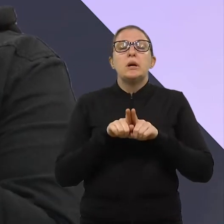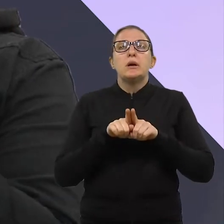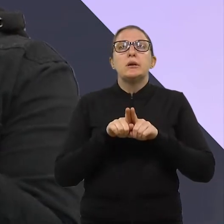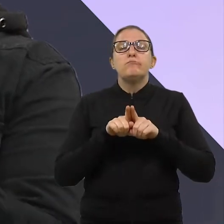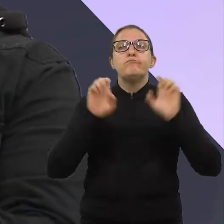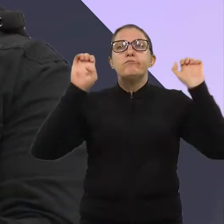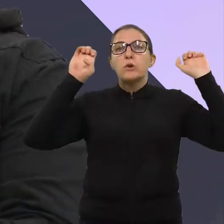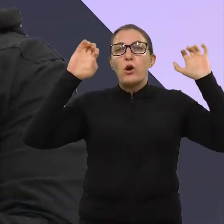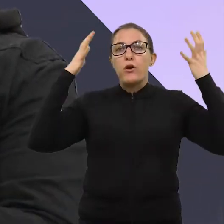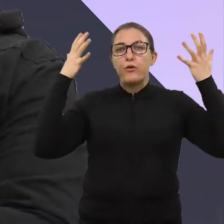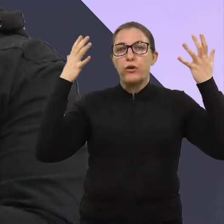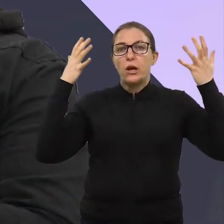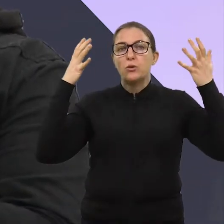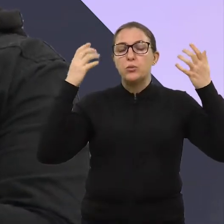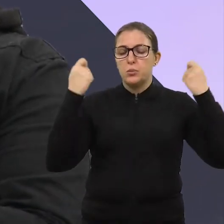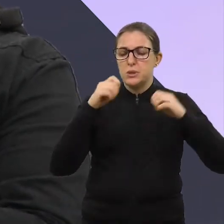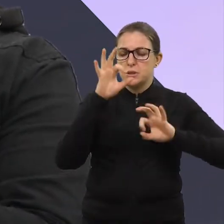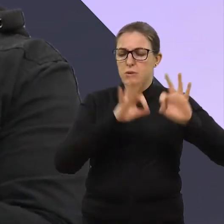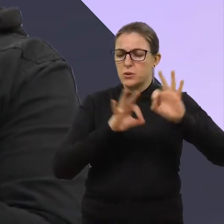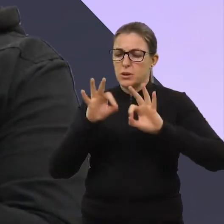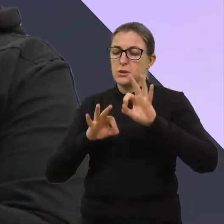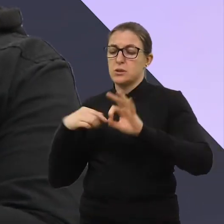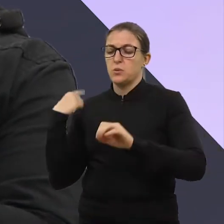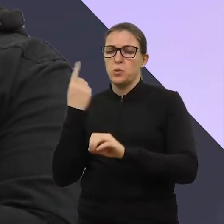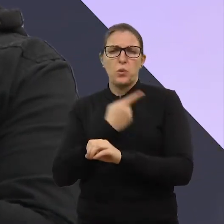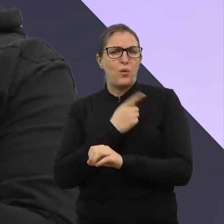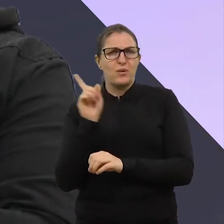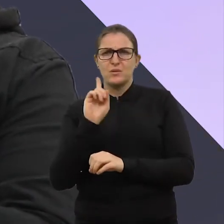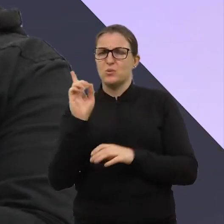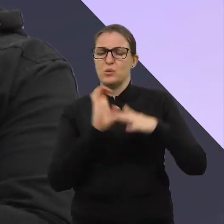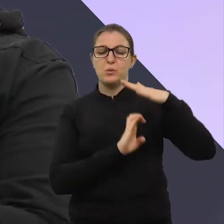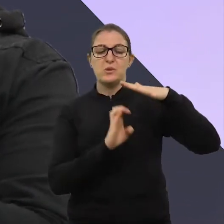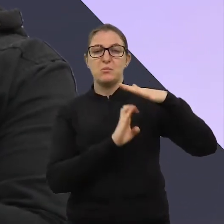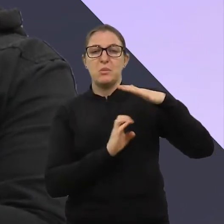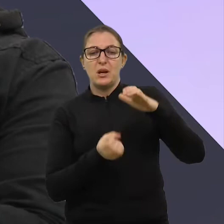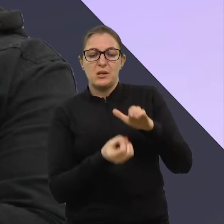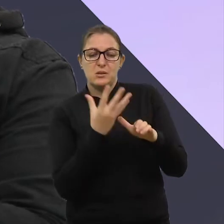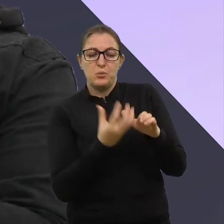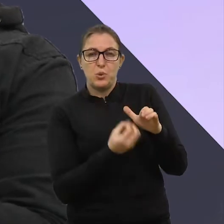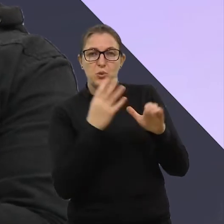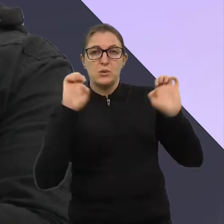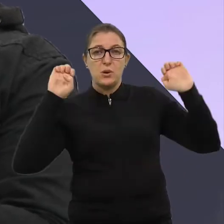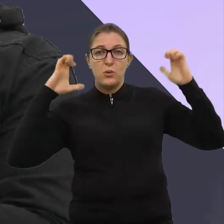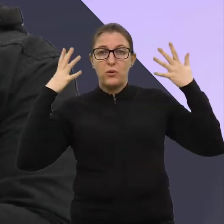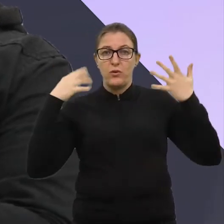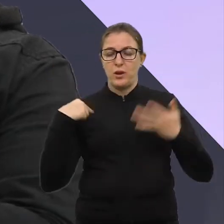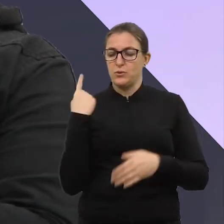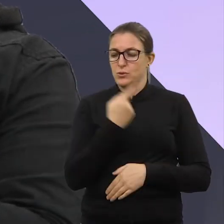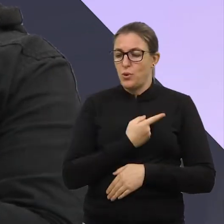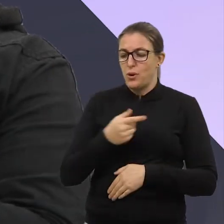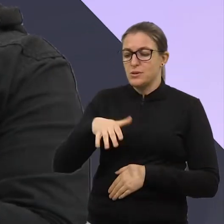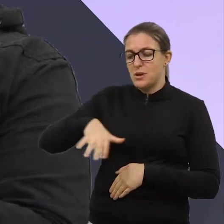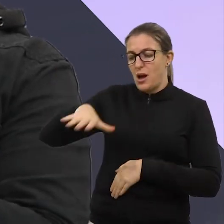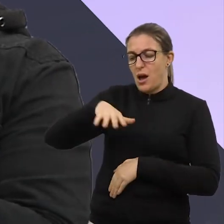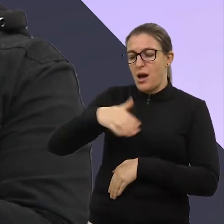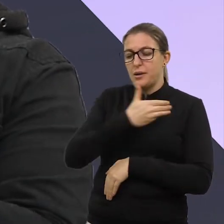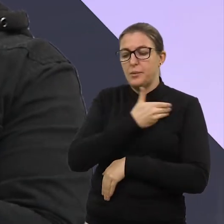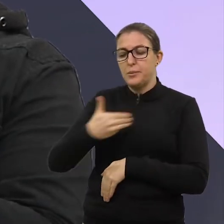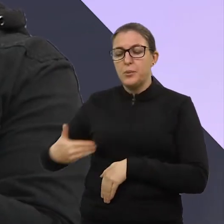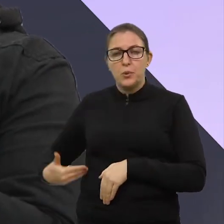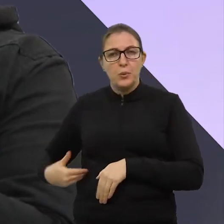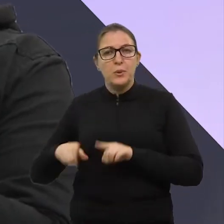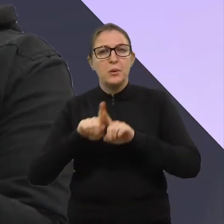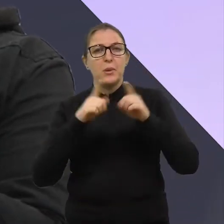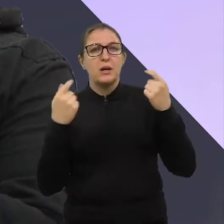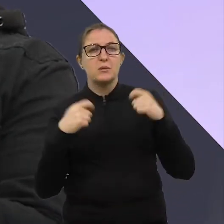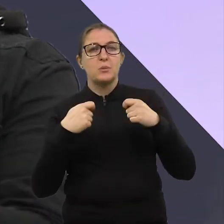como esse, não somos uma produtora, né? Somos setor público, Claro, criativo, intenso, né? Mas a gente sabe que a gente precisa de um